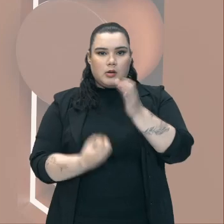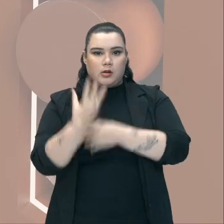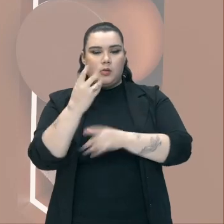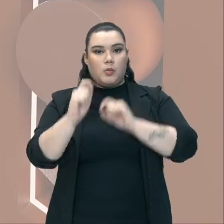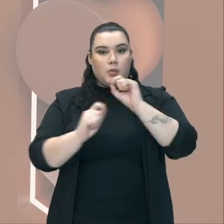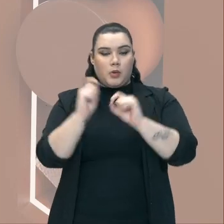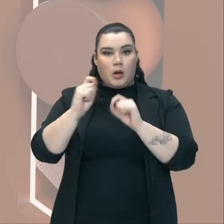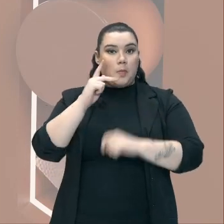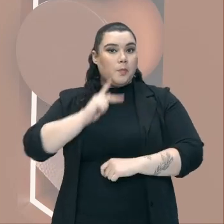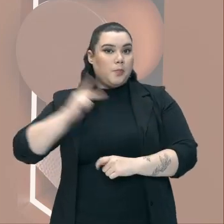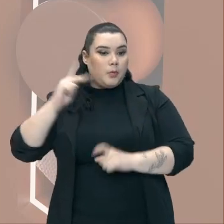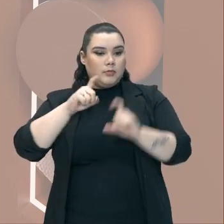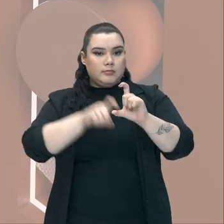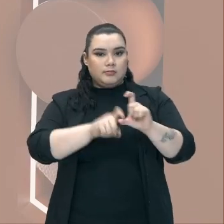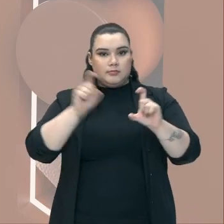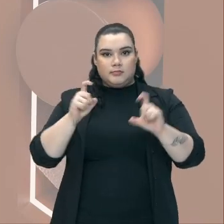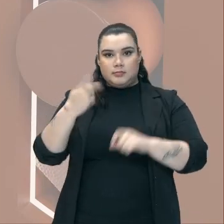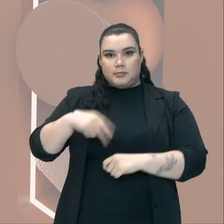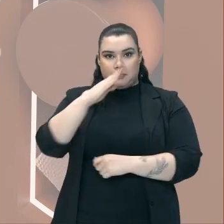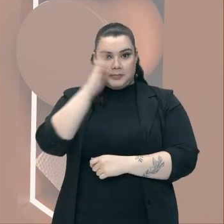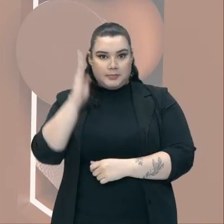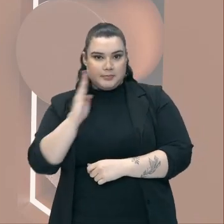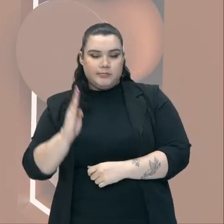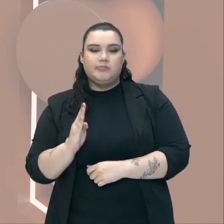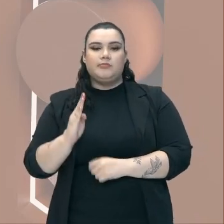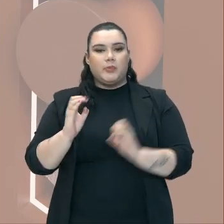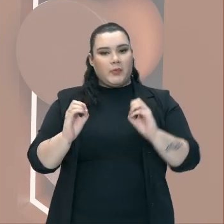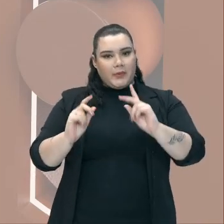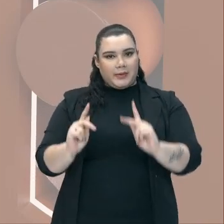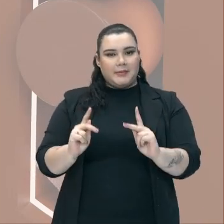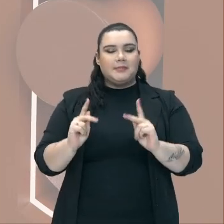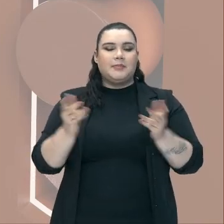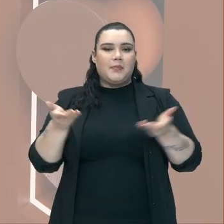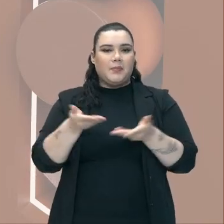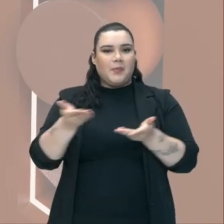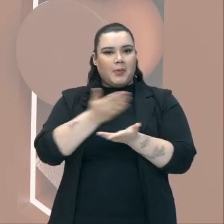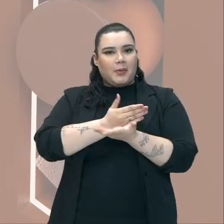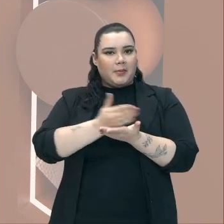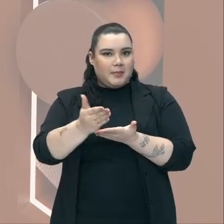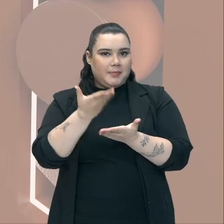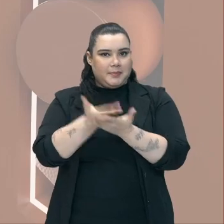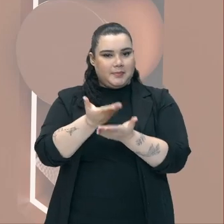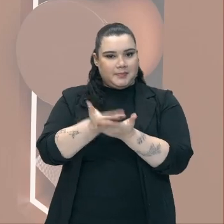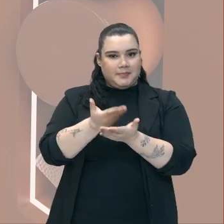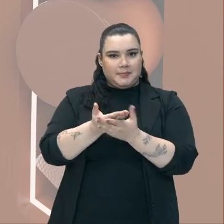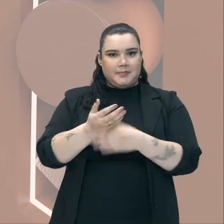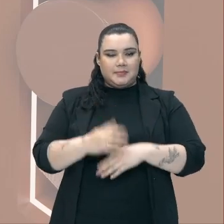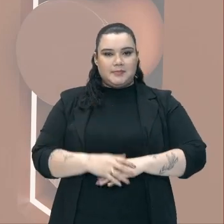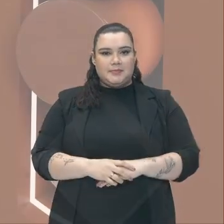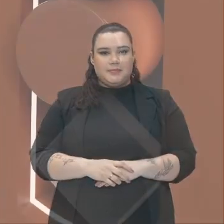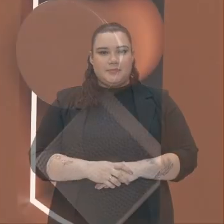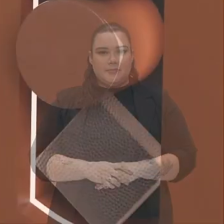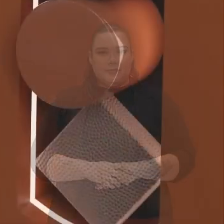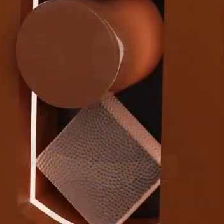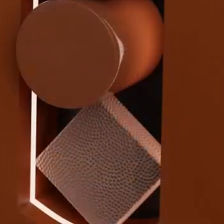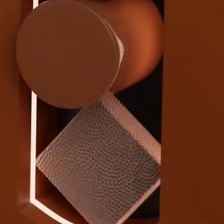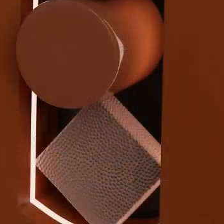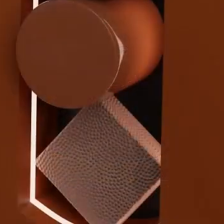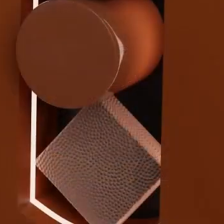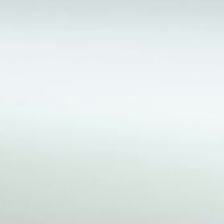emancipação política brasileira Então galera, sem mais conversas Sem mais delongas Vamos à nossa aula